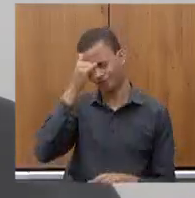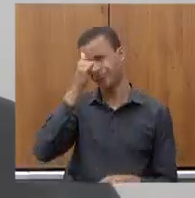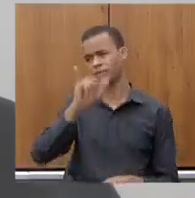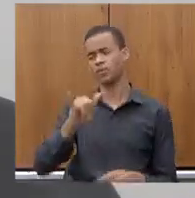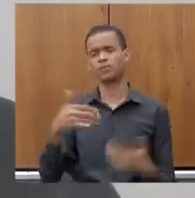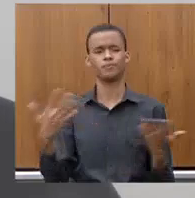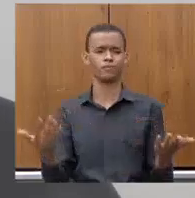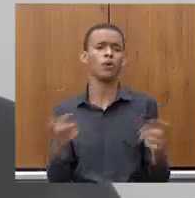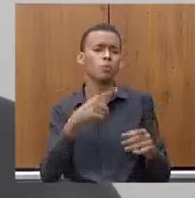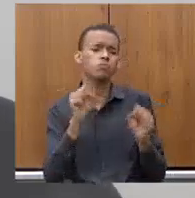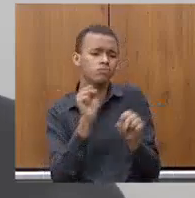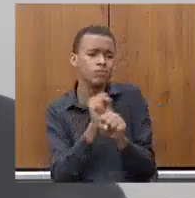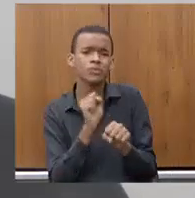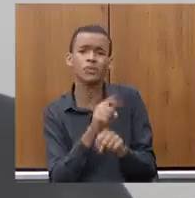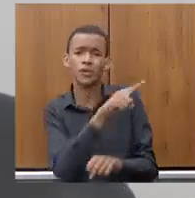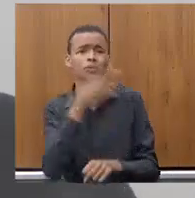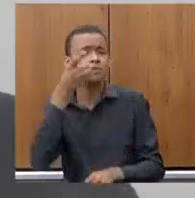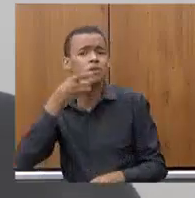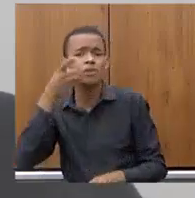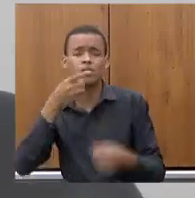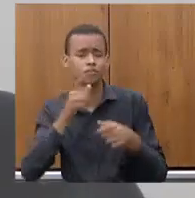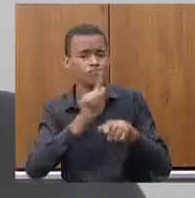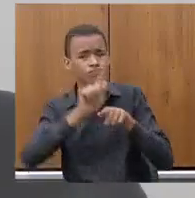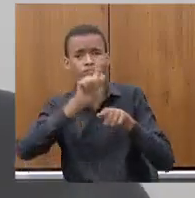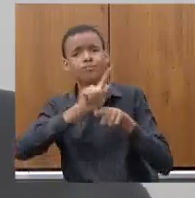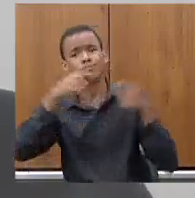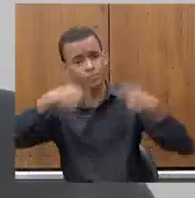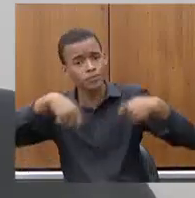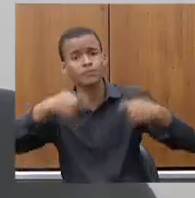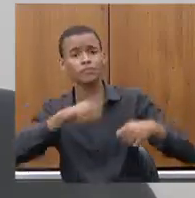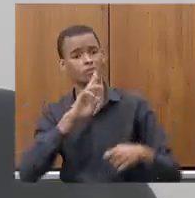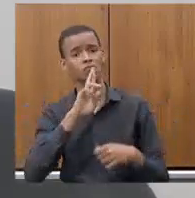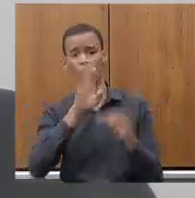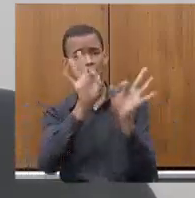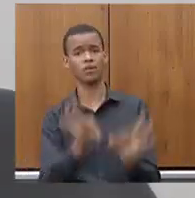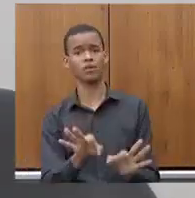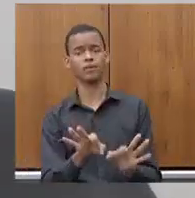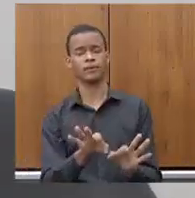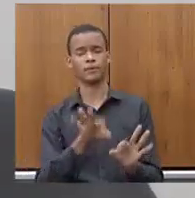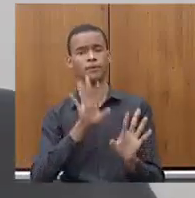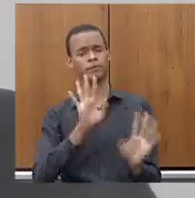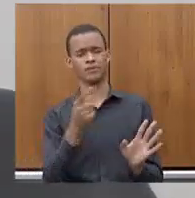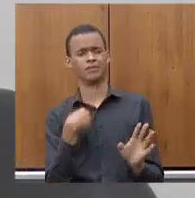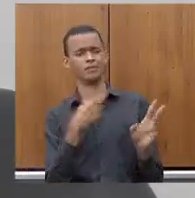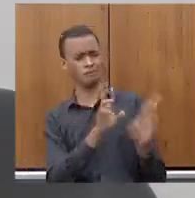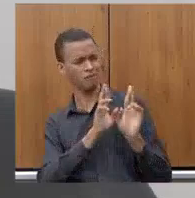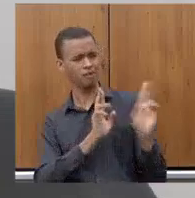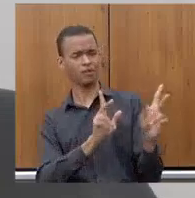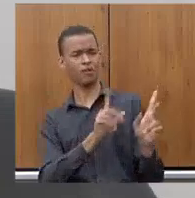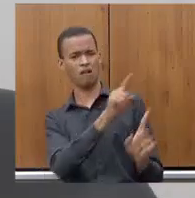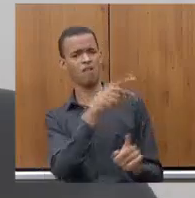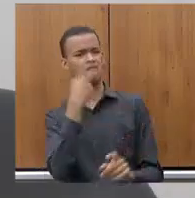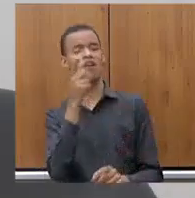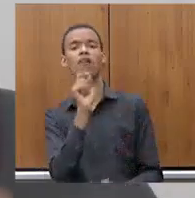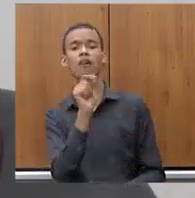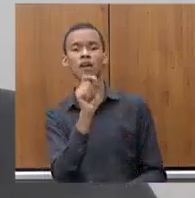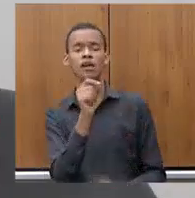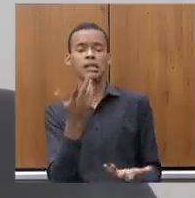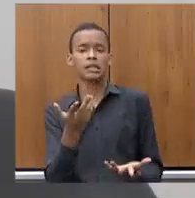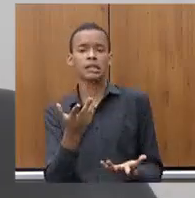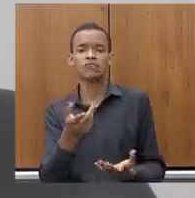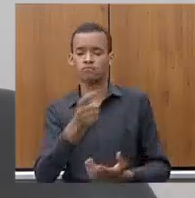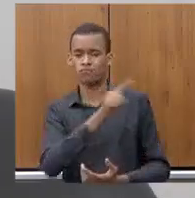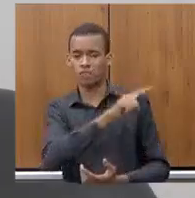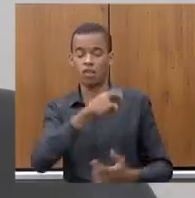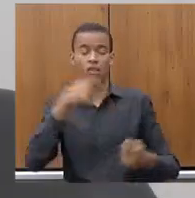Não era isso que a gente espera de resposta da gestão pública? Não. A minha realidade trazida foi o argumento para dizer